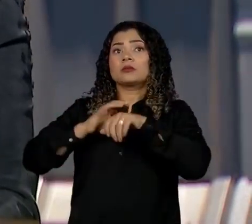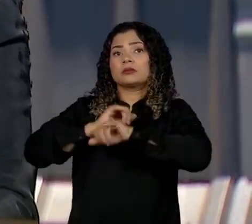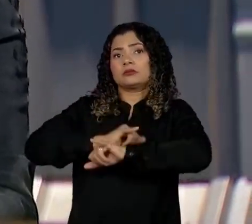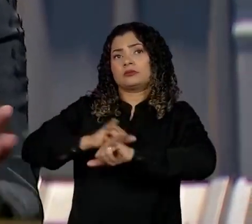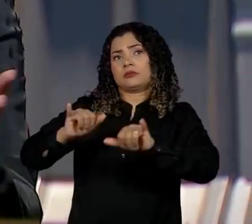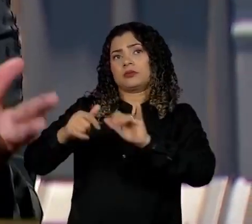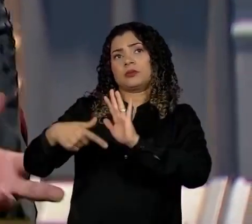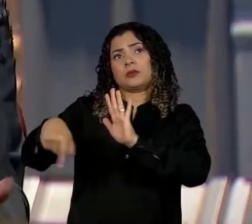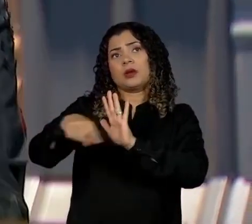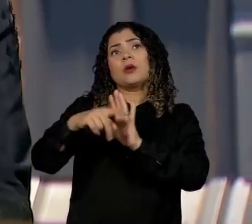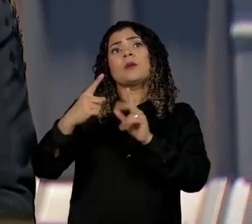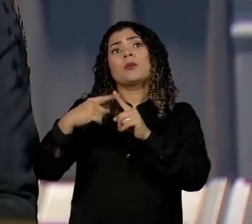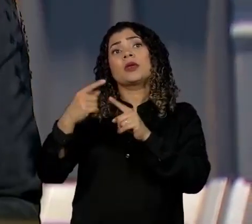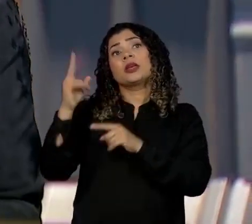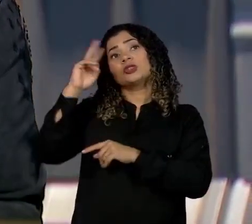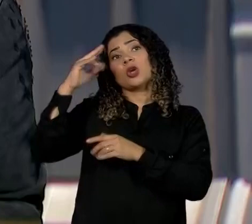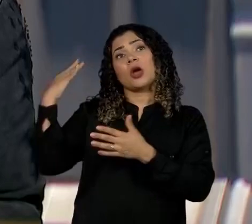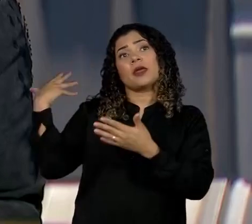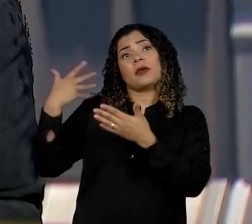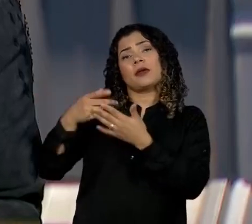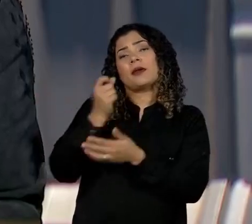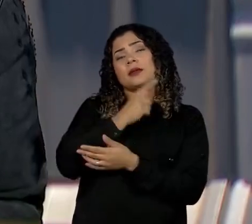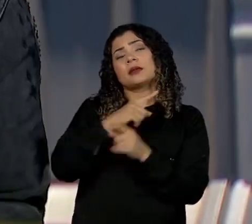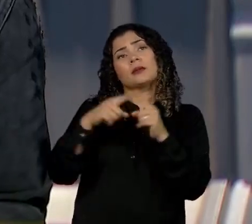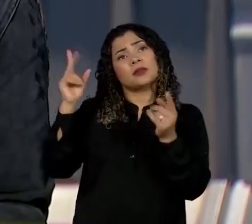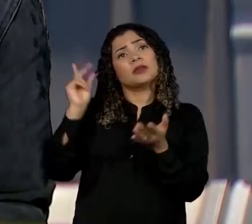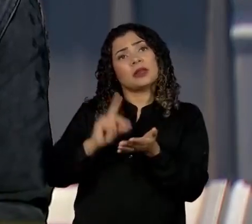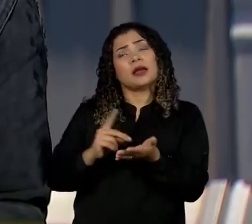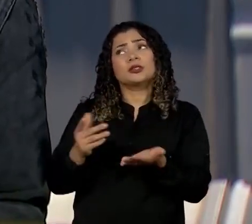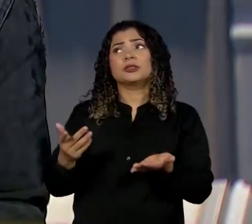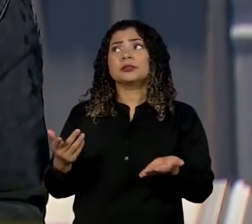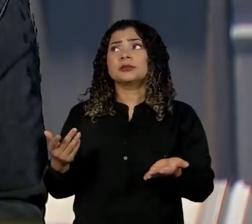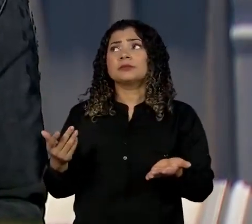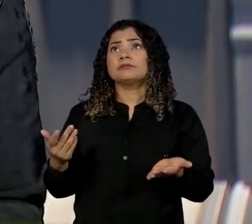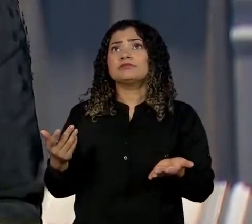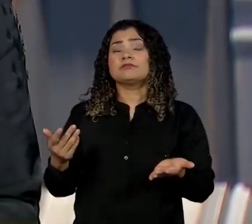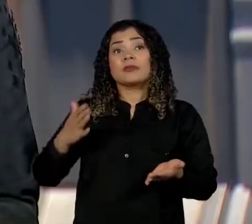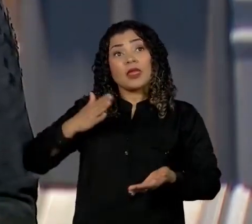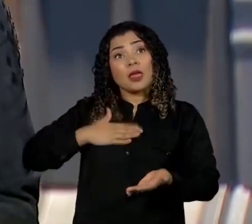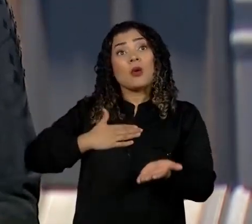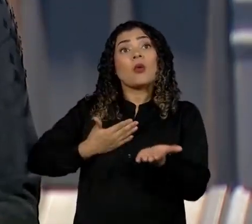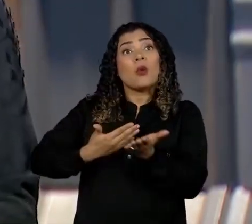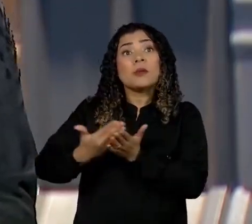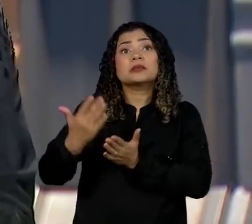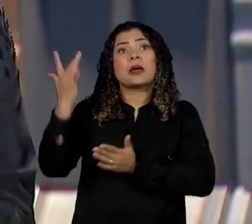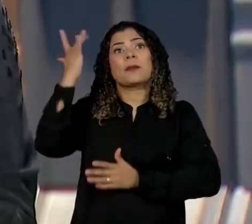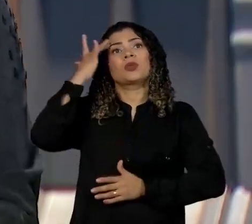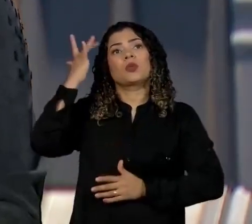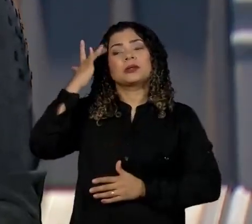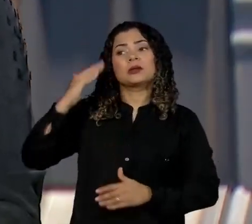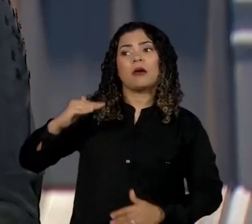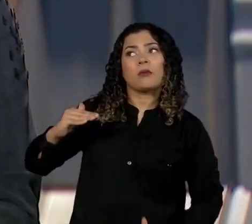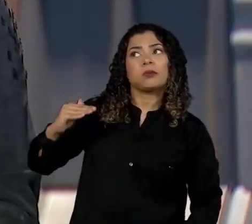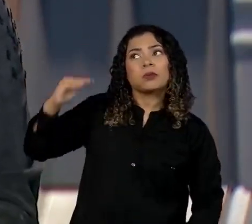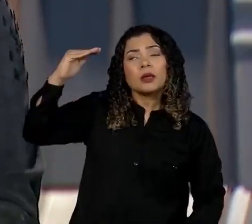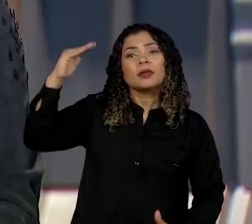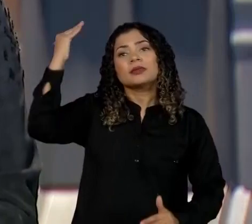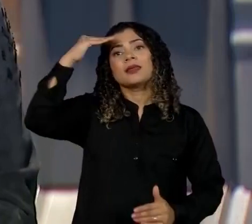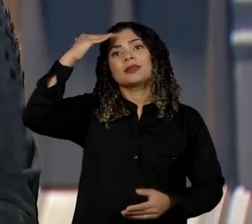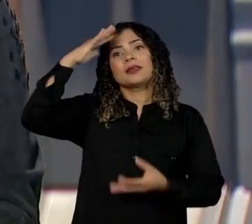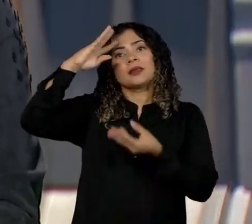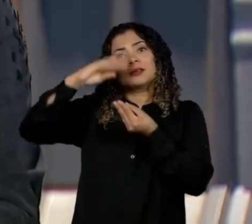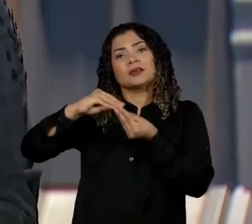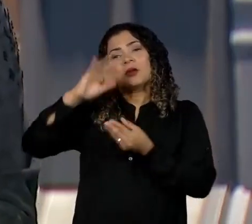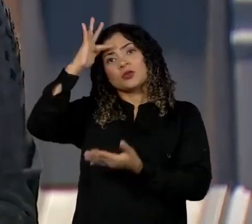simbolicamente, porque a história é um pouco engraçada, mas na verdade foi eu começando a amadurecer e entendendo sobre fé,